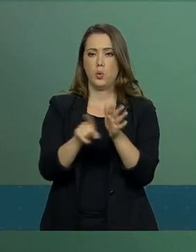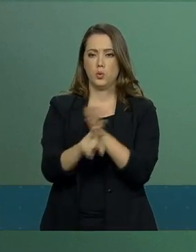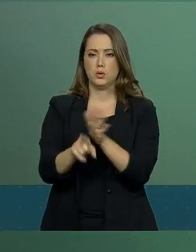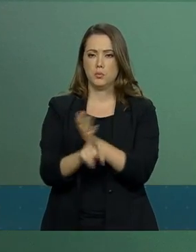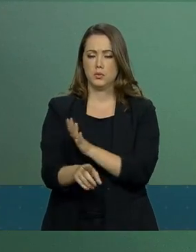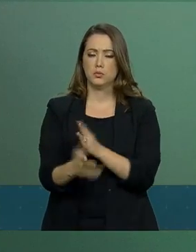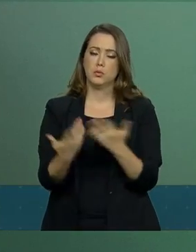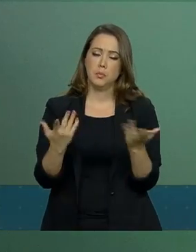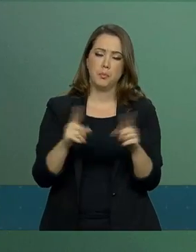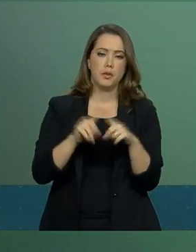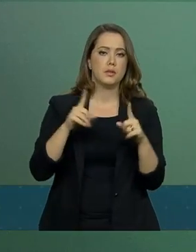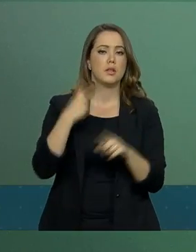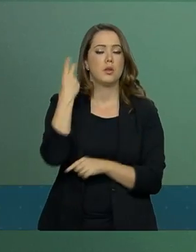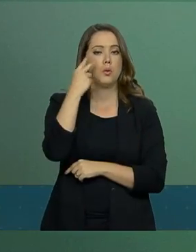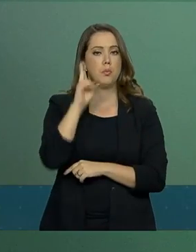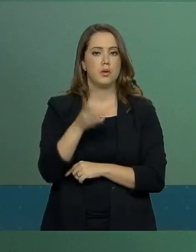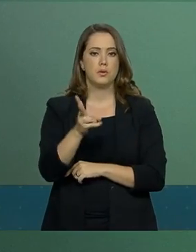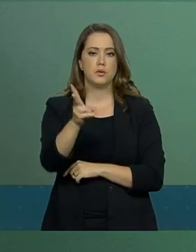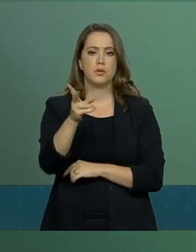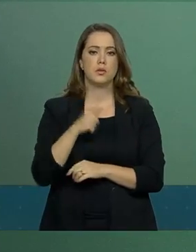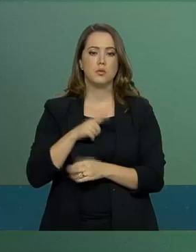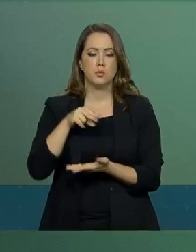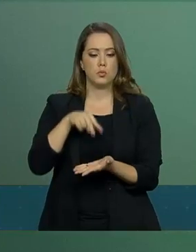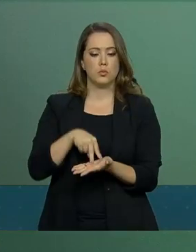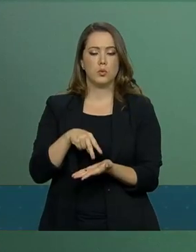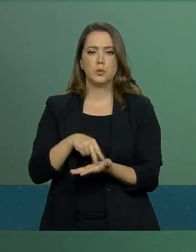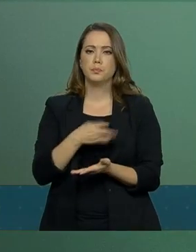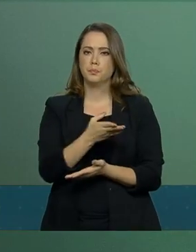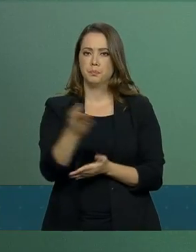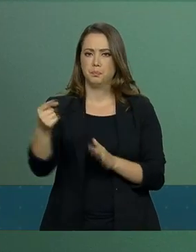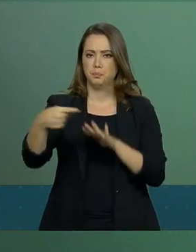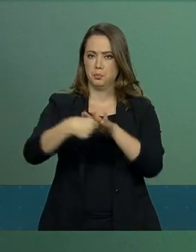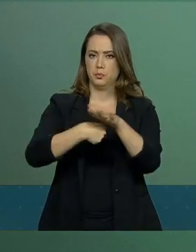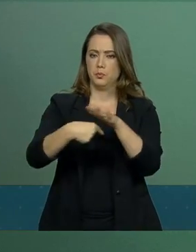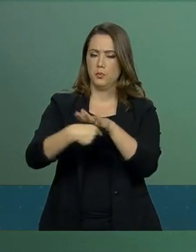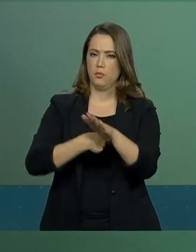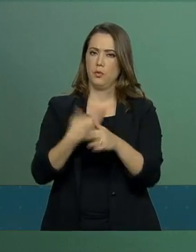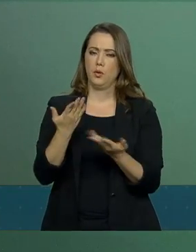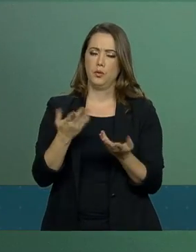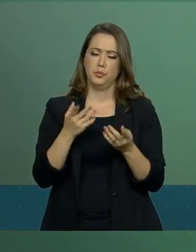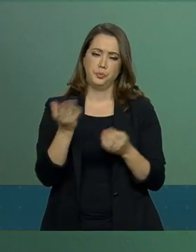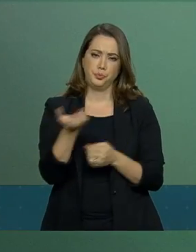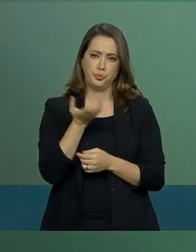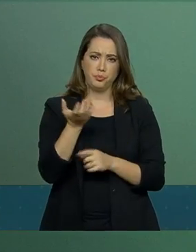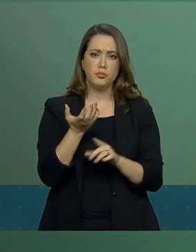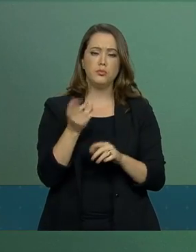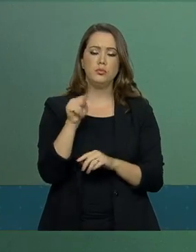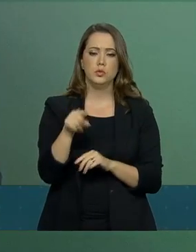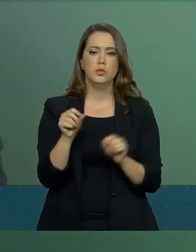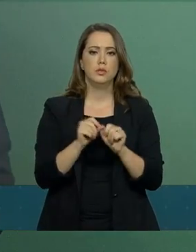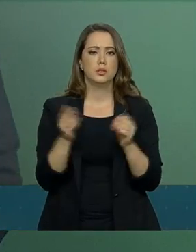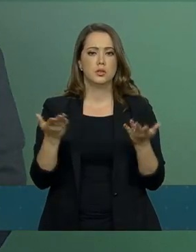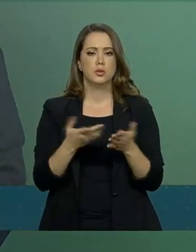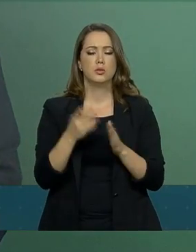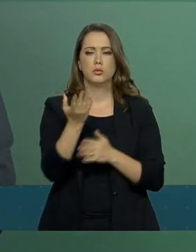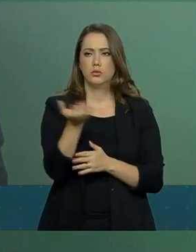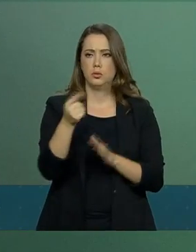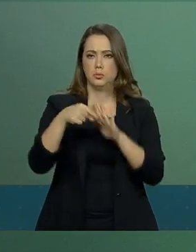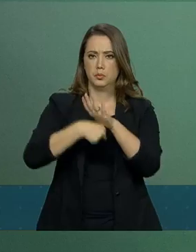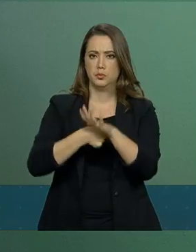naturalmente, eu sempre me coloco à disposição de vocês para o complemento e é o que eu faço agora.